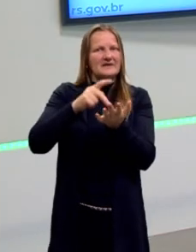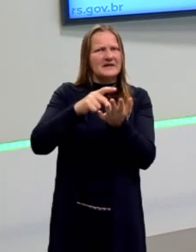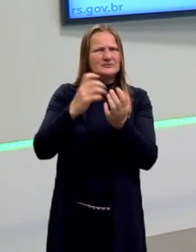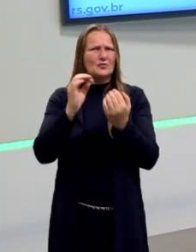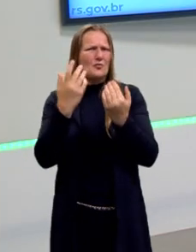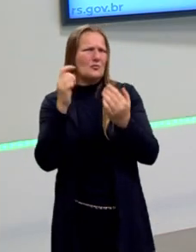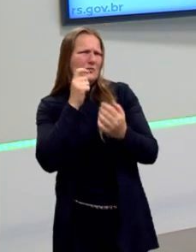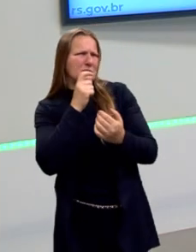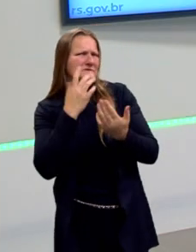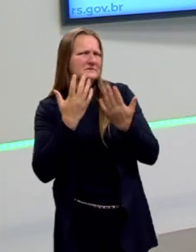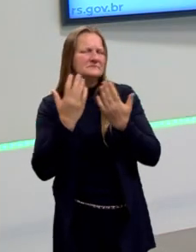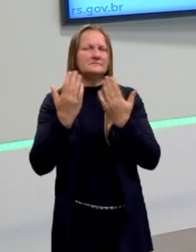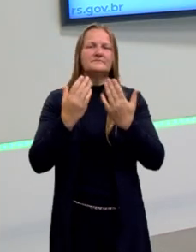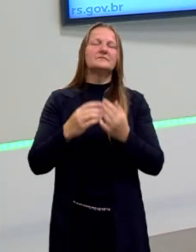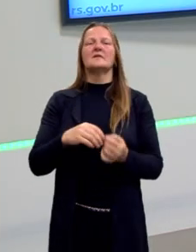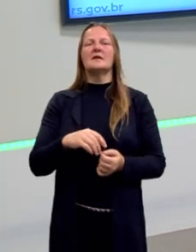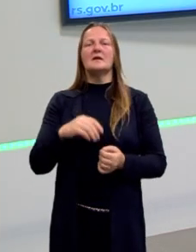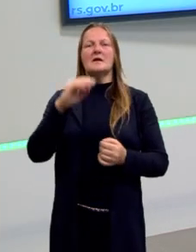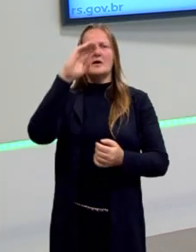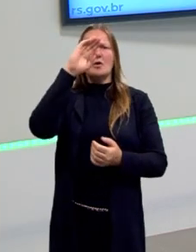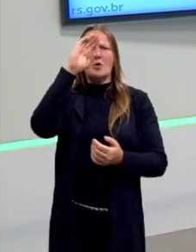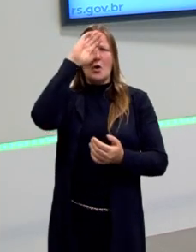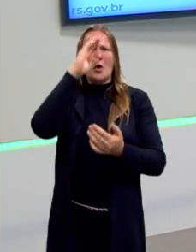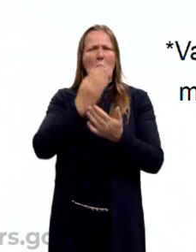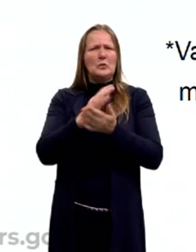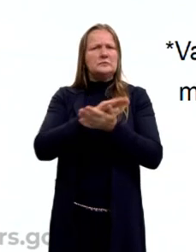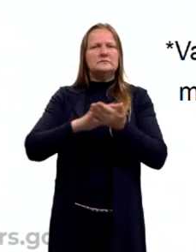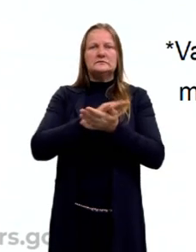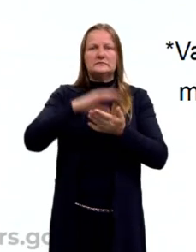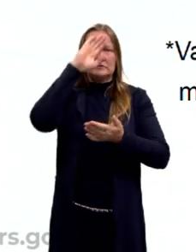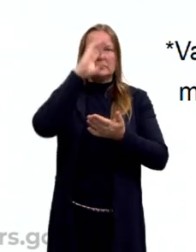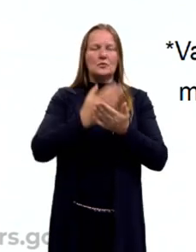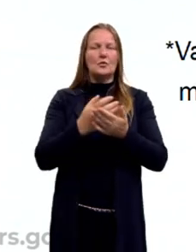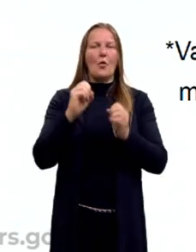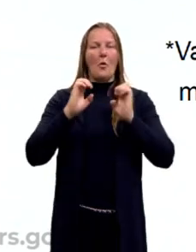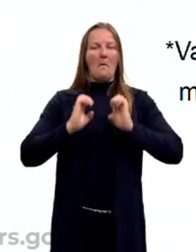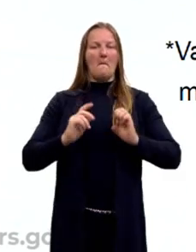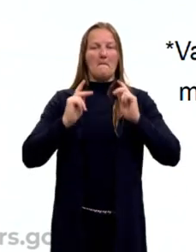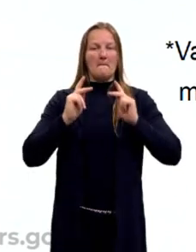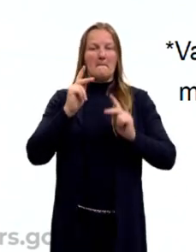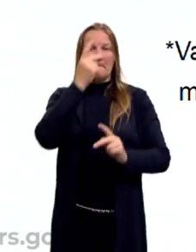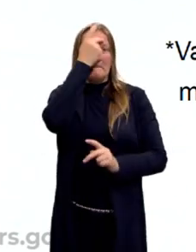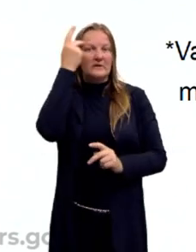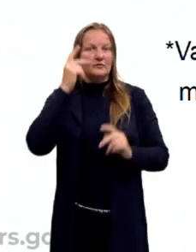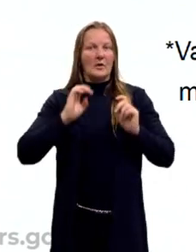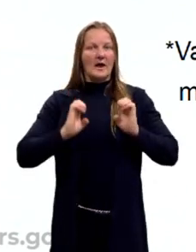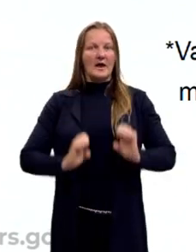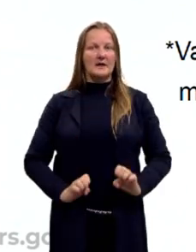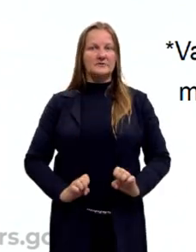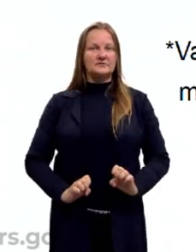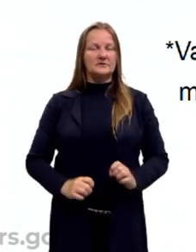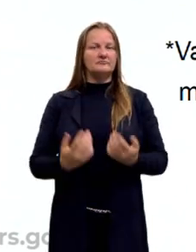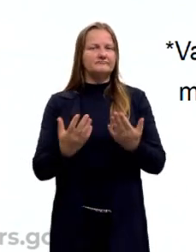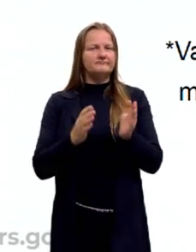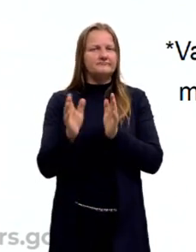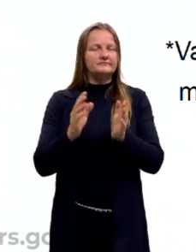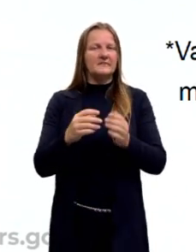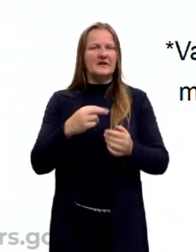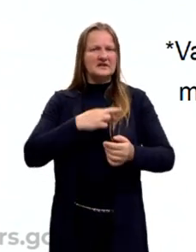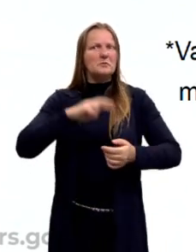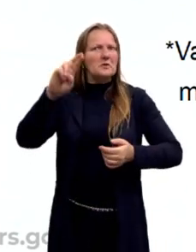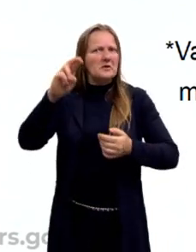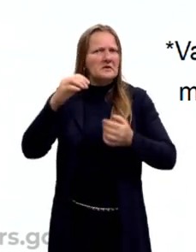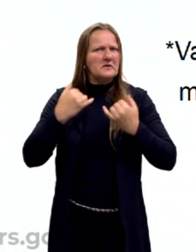Olha, você é um ateu imoral ou uma pessoa ética? Significa que a pessoa que não tem uma religião é